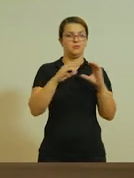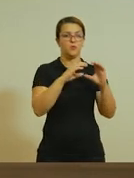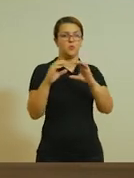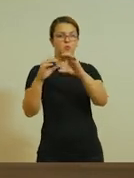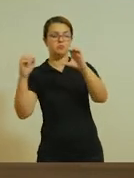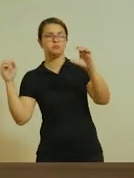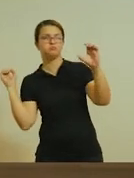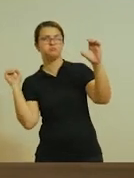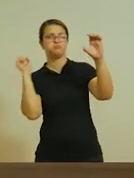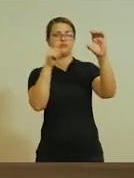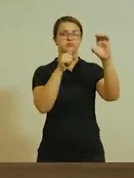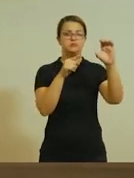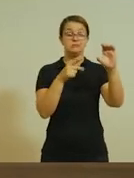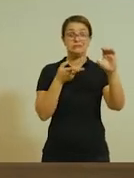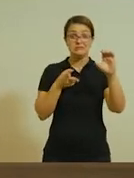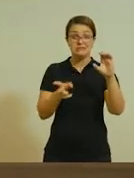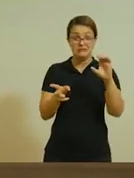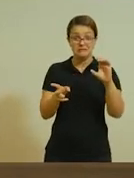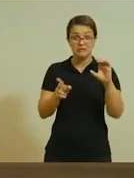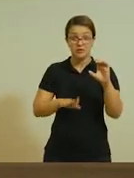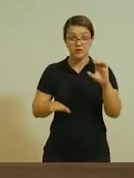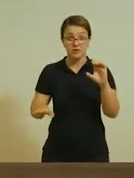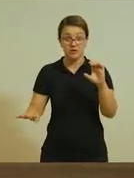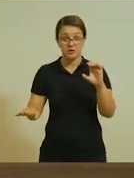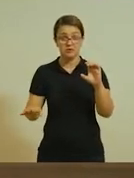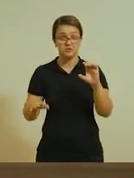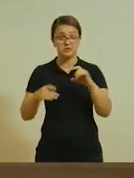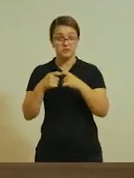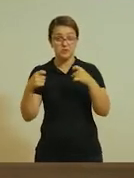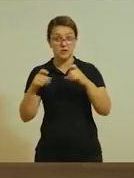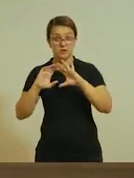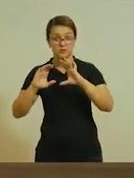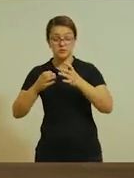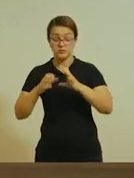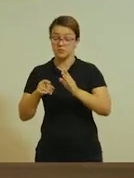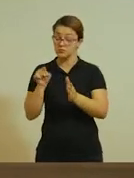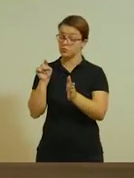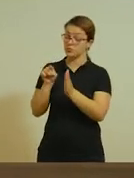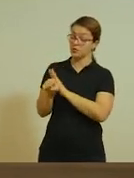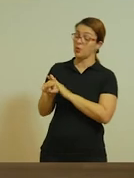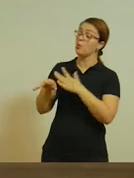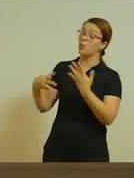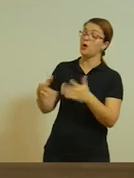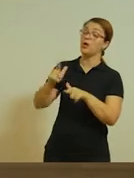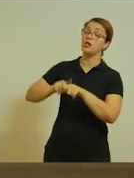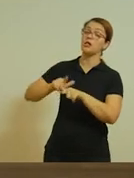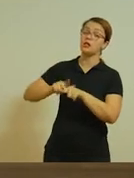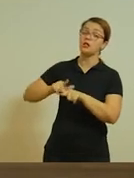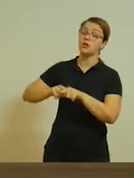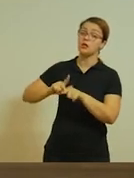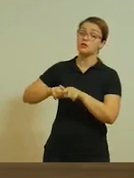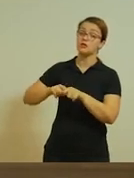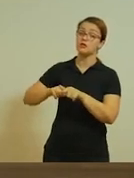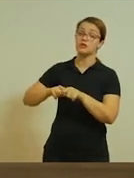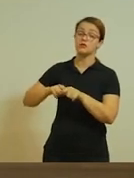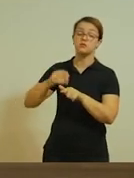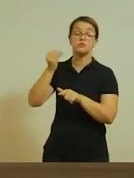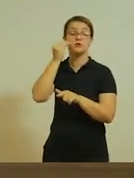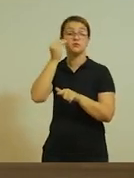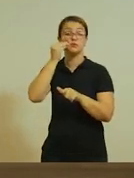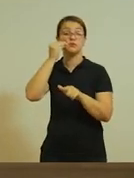orientação. Sempre que a criança for fazer o arremesso da bola de meia, sempre questionar a criança qual a letra que ela vai